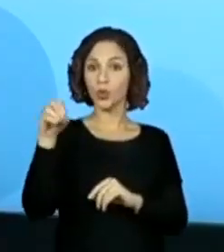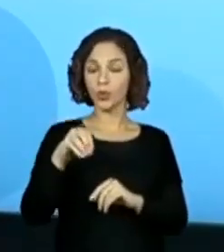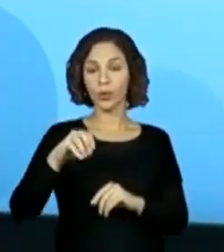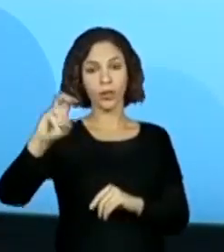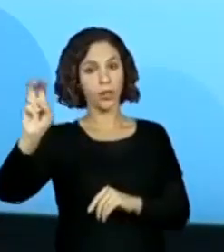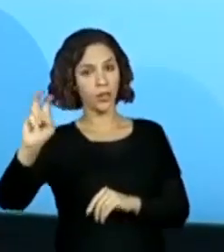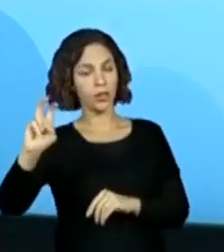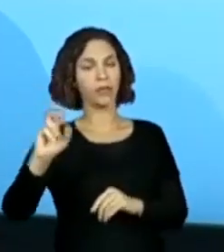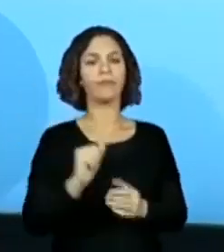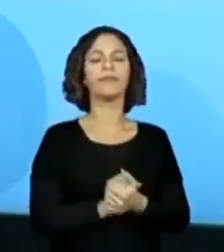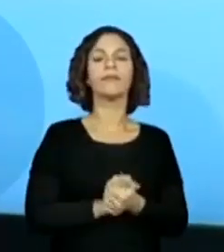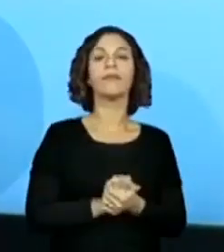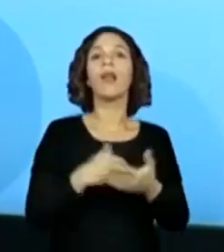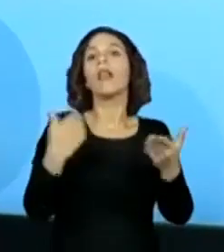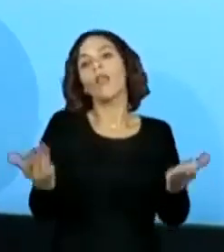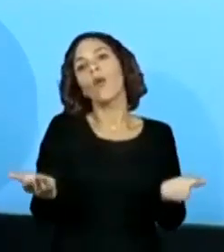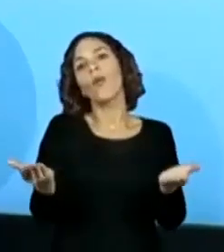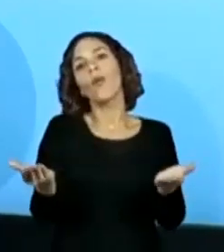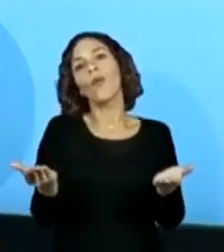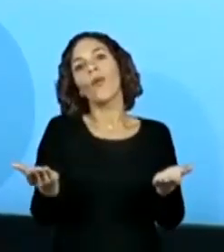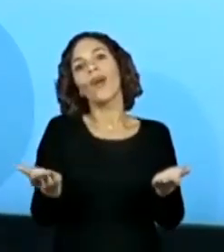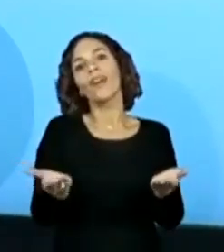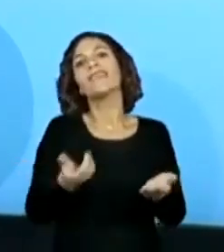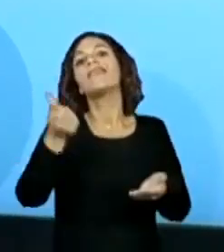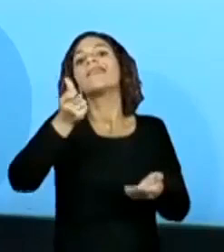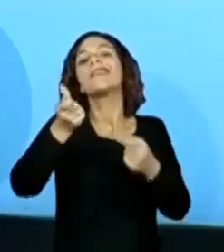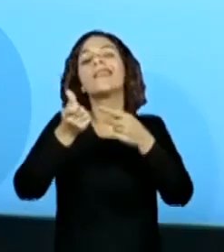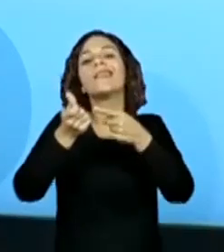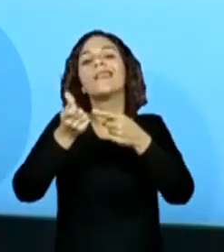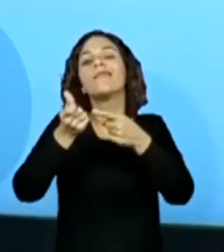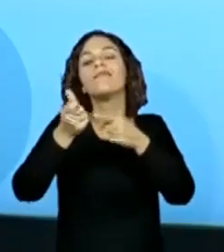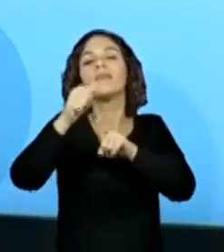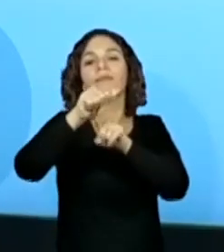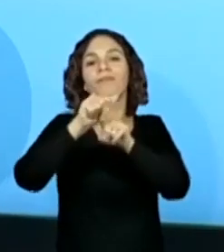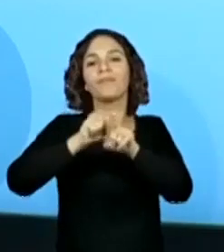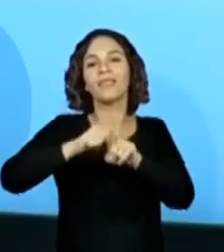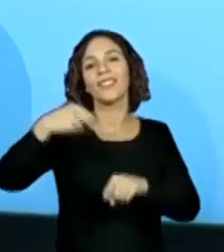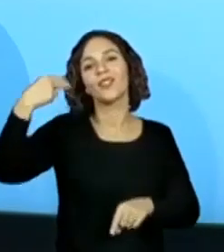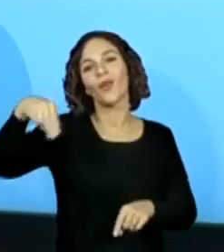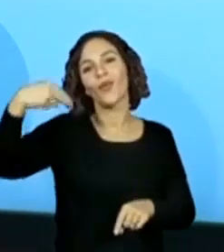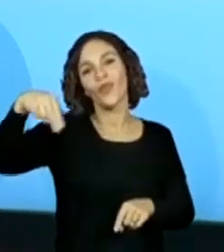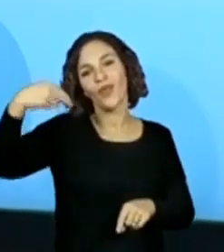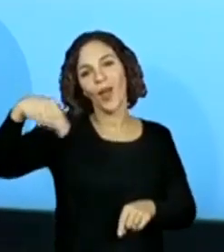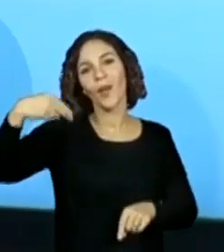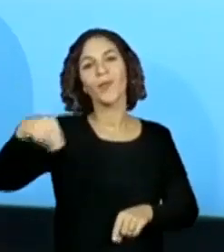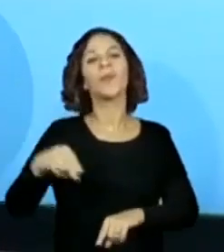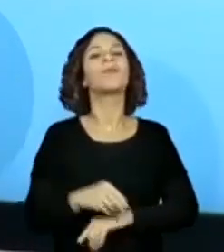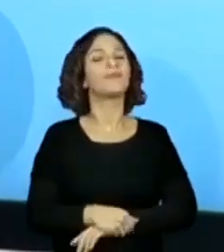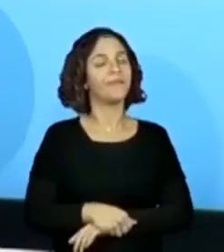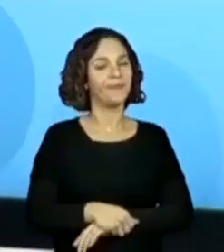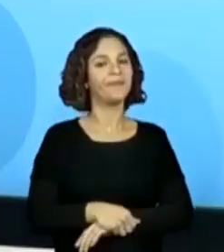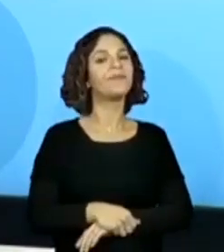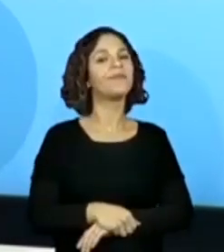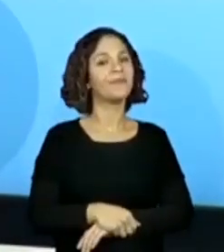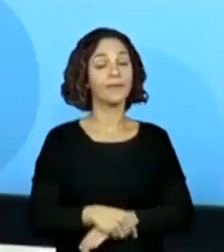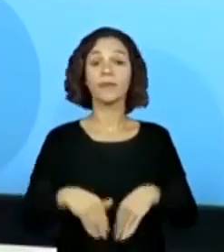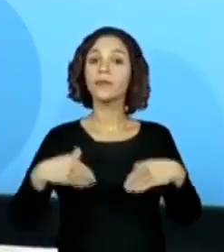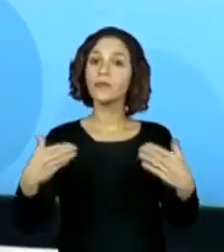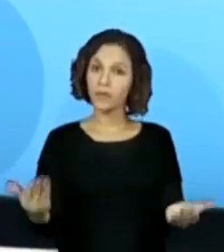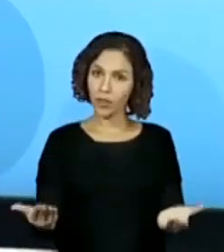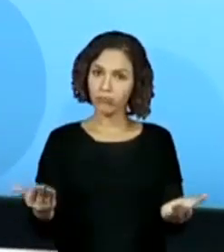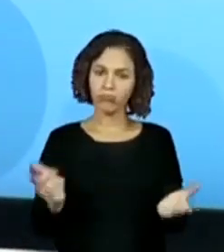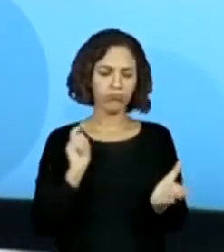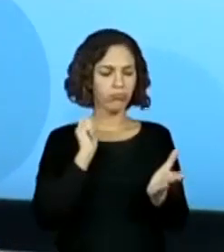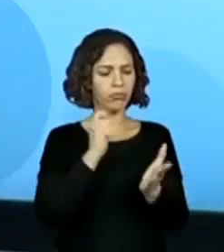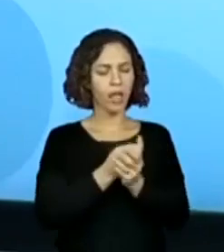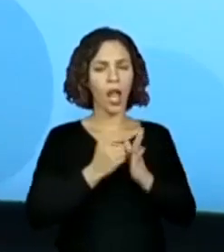a quinta parcela. Então, a sexta parcela, gente, vai ser em novembro. Então, ele vai terminar de